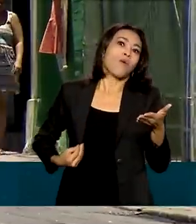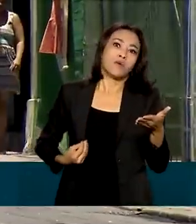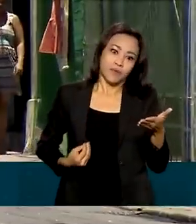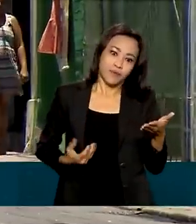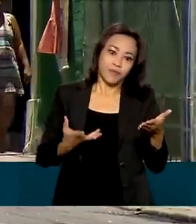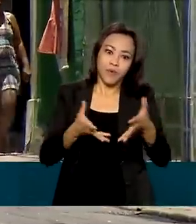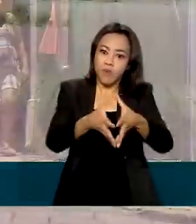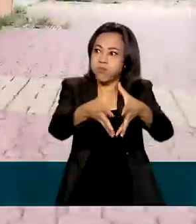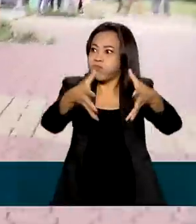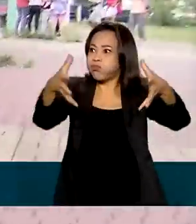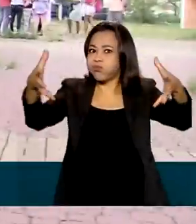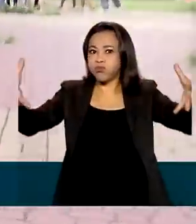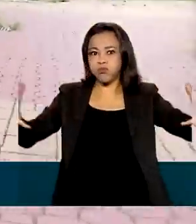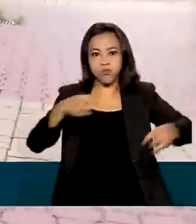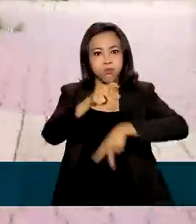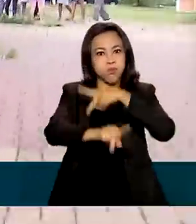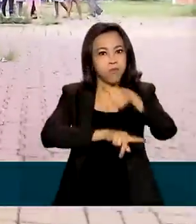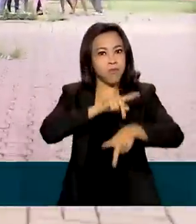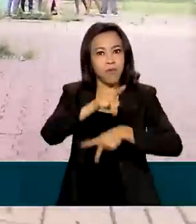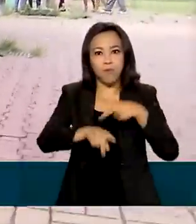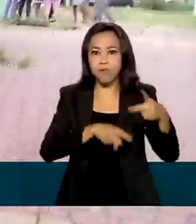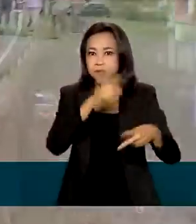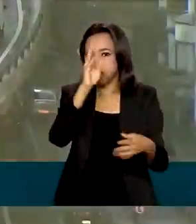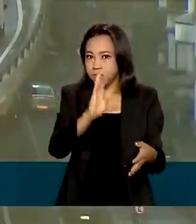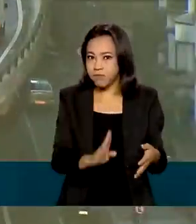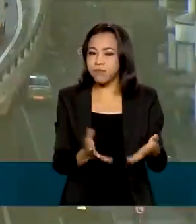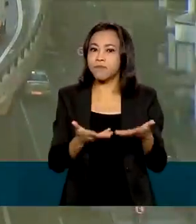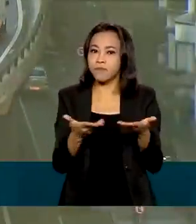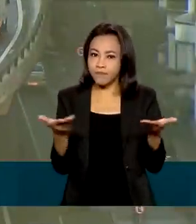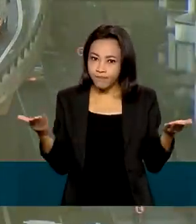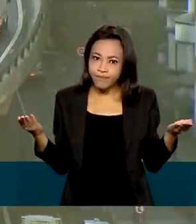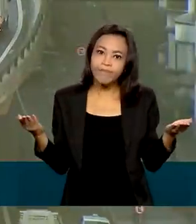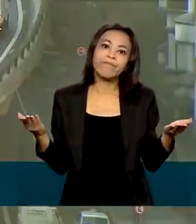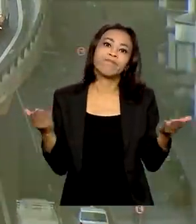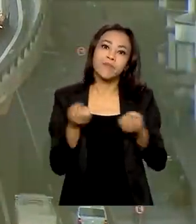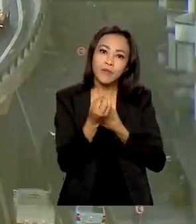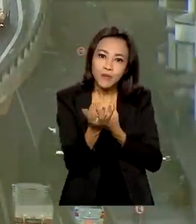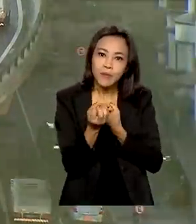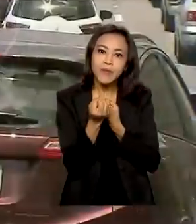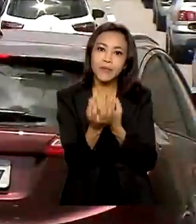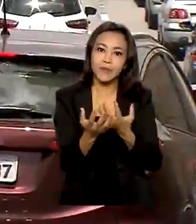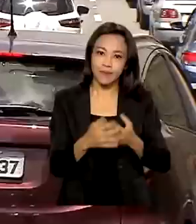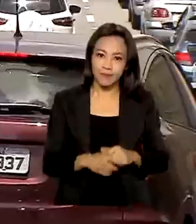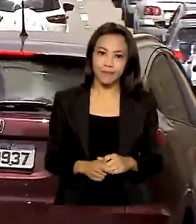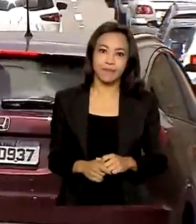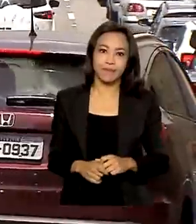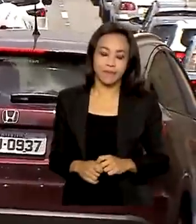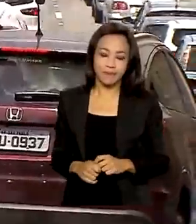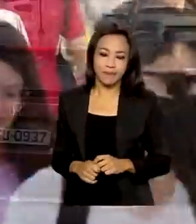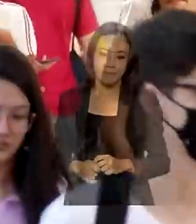inumerável a quantidade de usos das informações do Censo Demográfico.